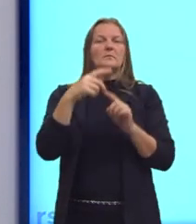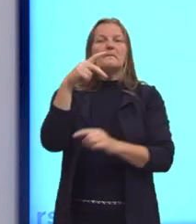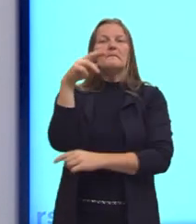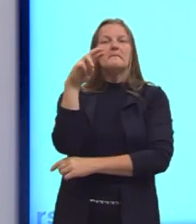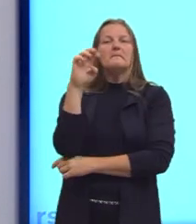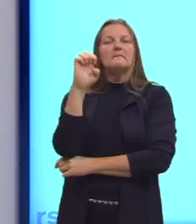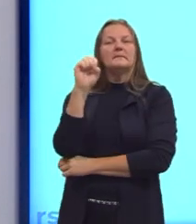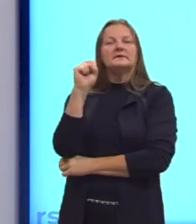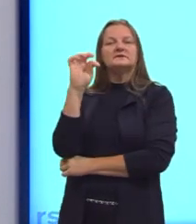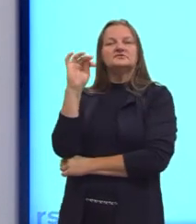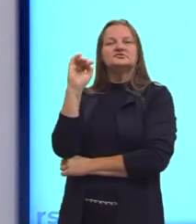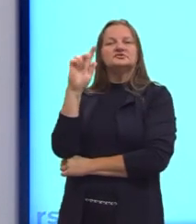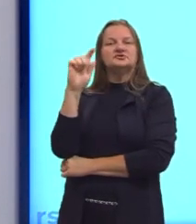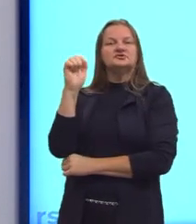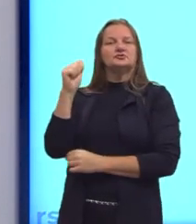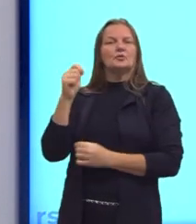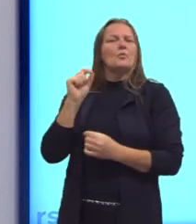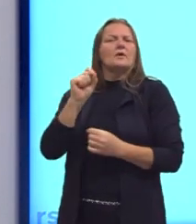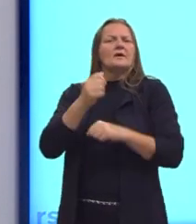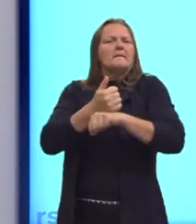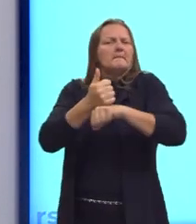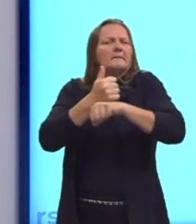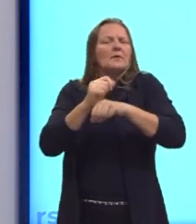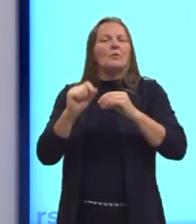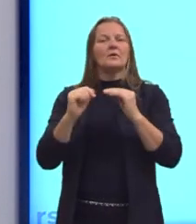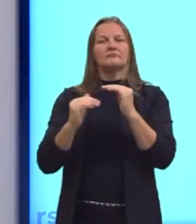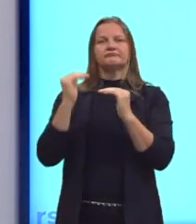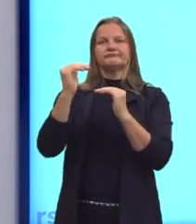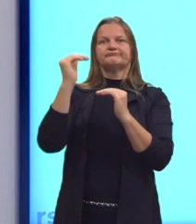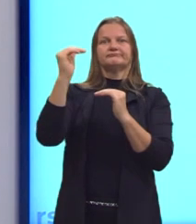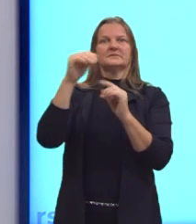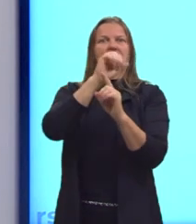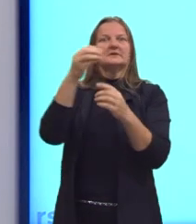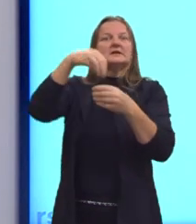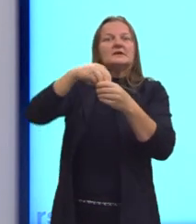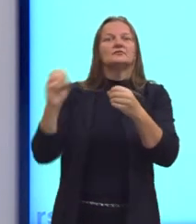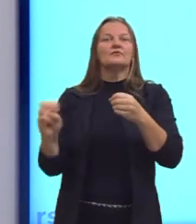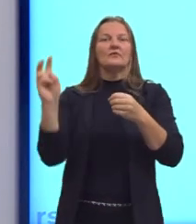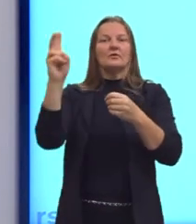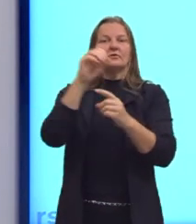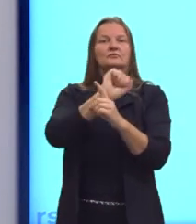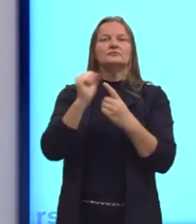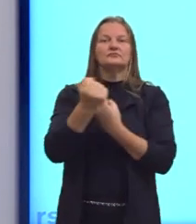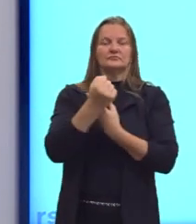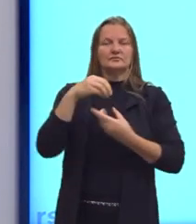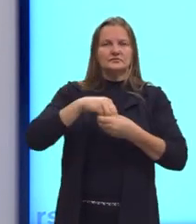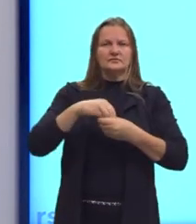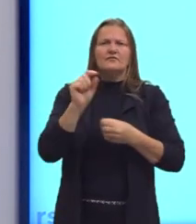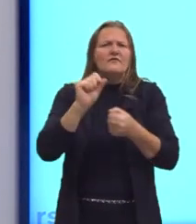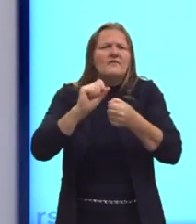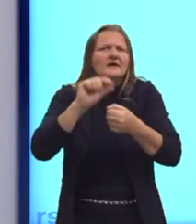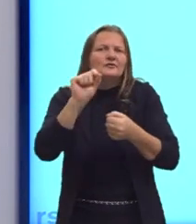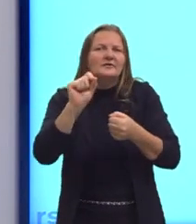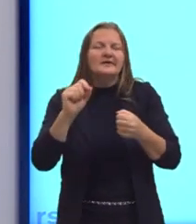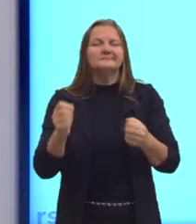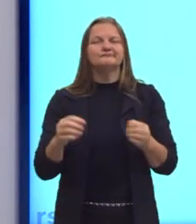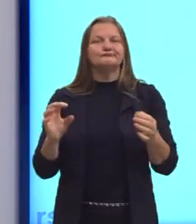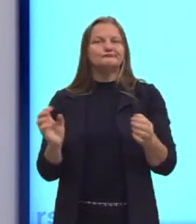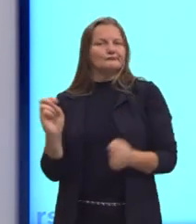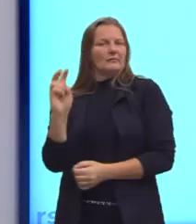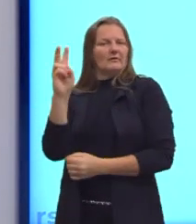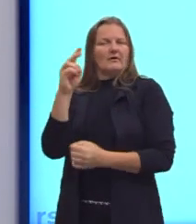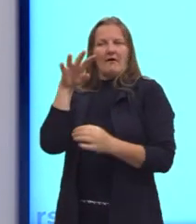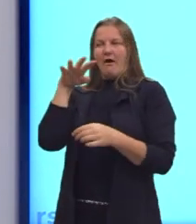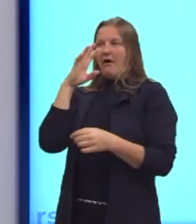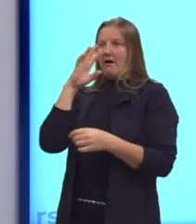posições profissionais ou funcionais que são mais valorizadas na sociedade e mais bem integradas.